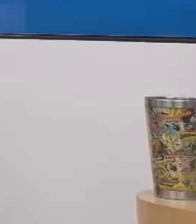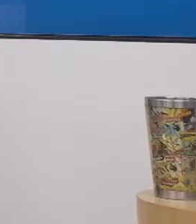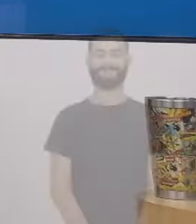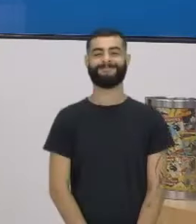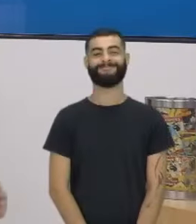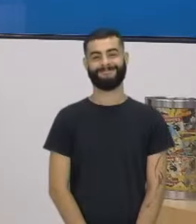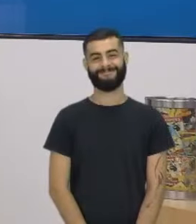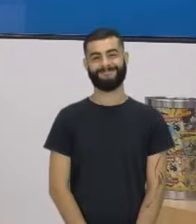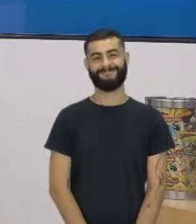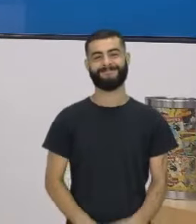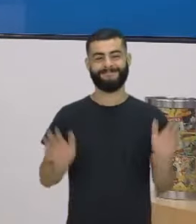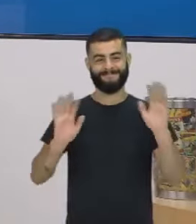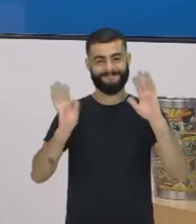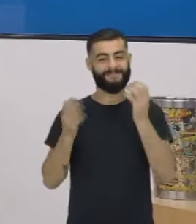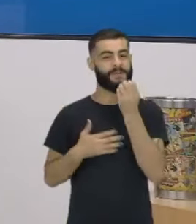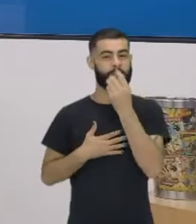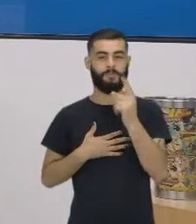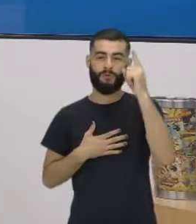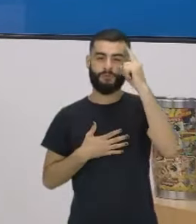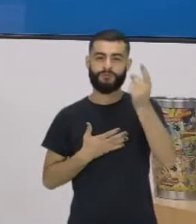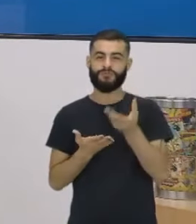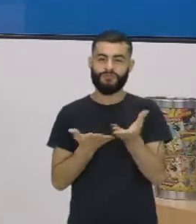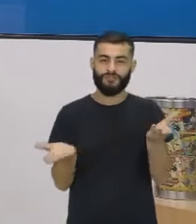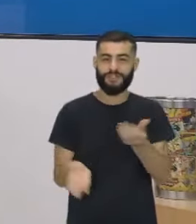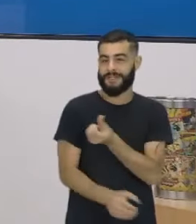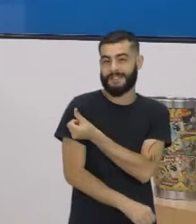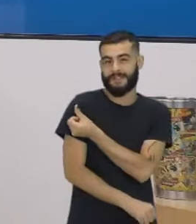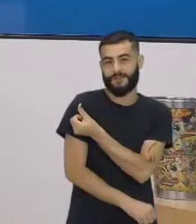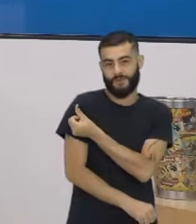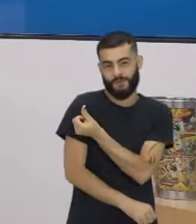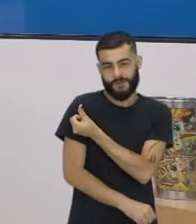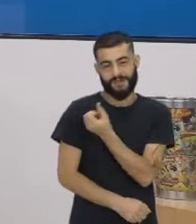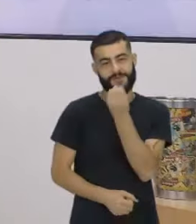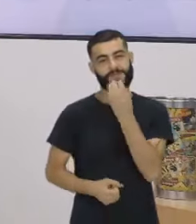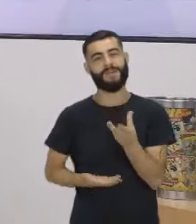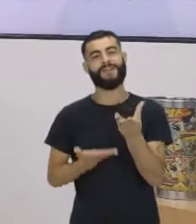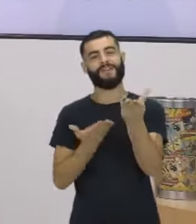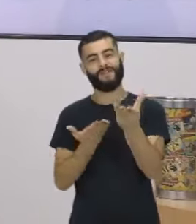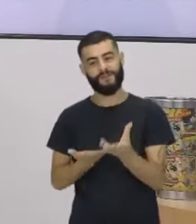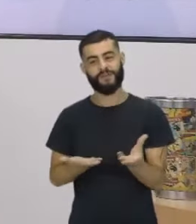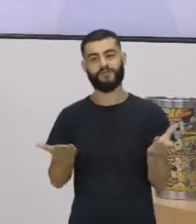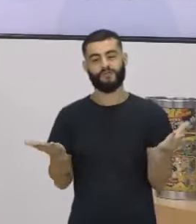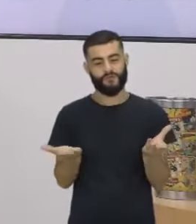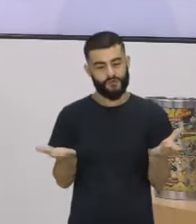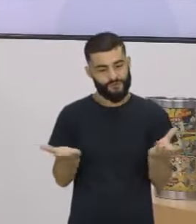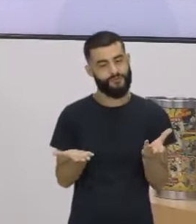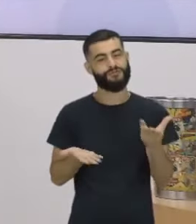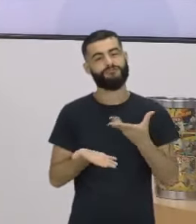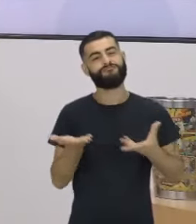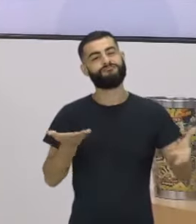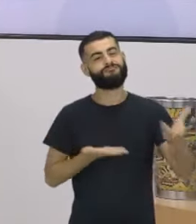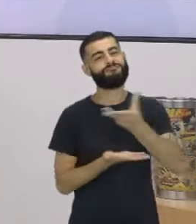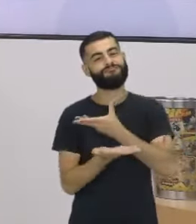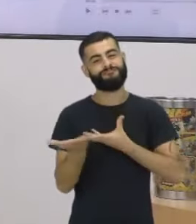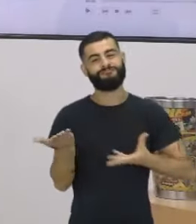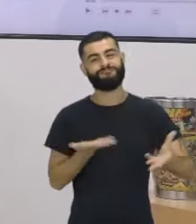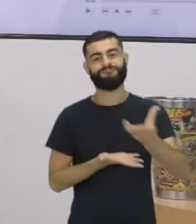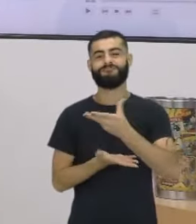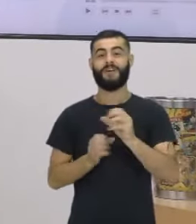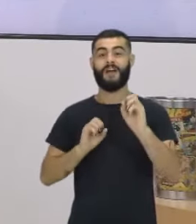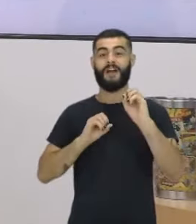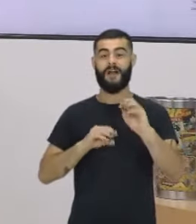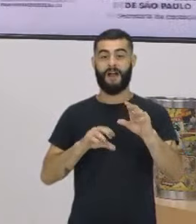Bom dia, turma do sexto ano! Sejam todos bem-vindos a mais um momento de troca, mais uma aula de